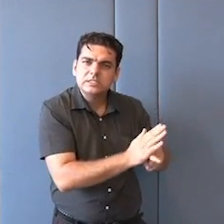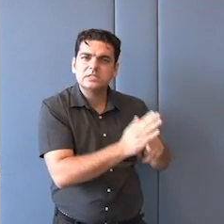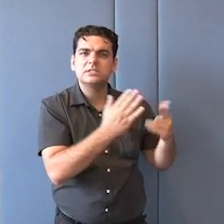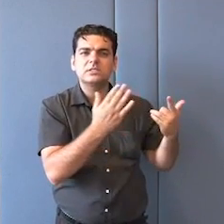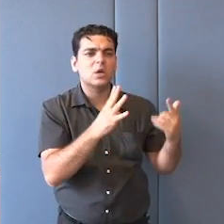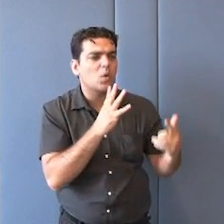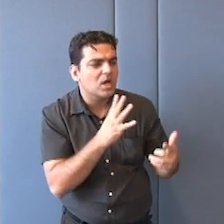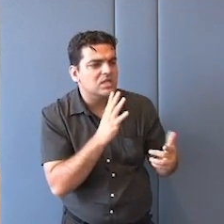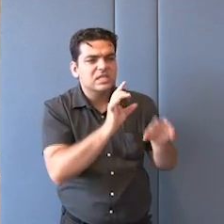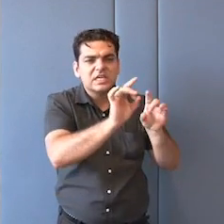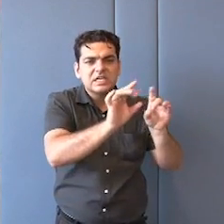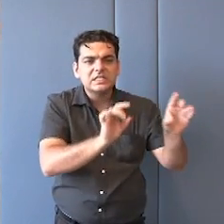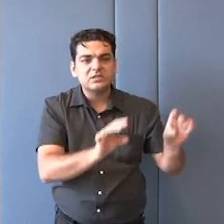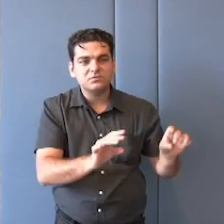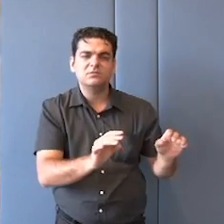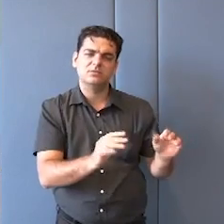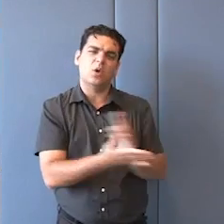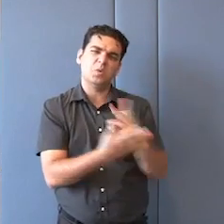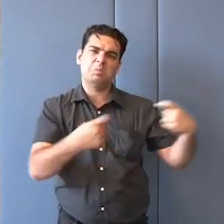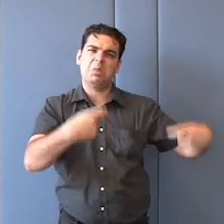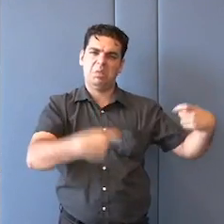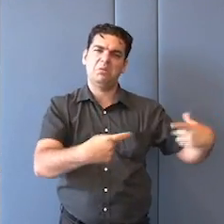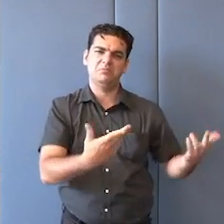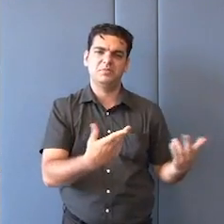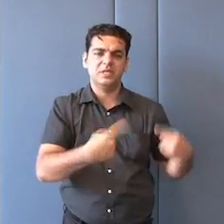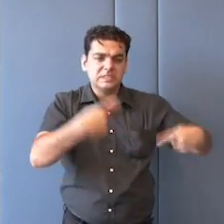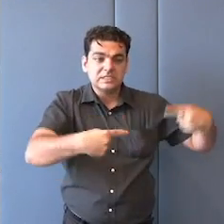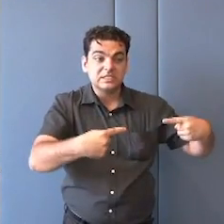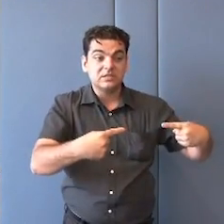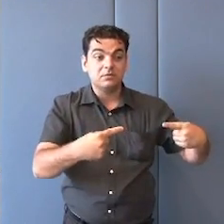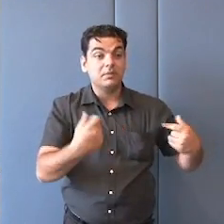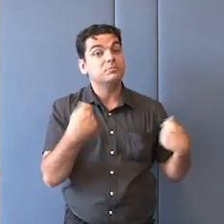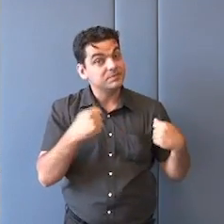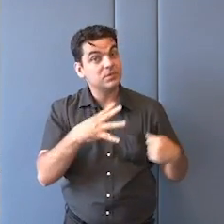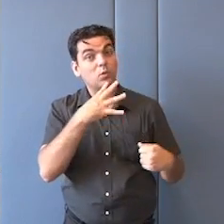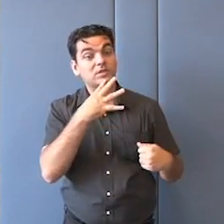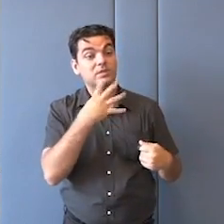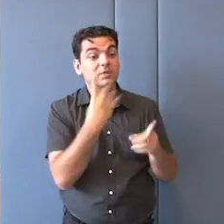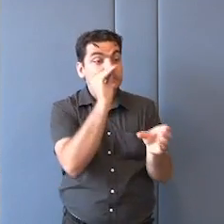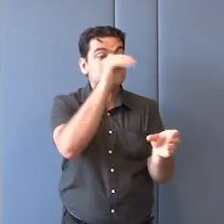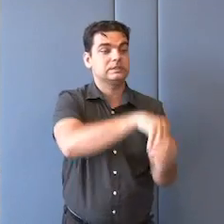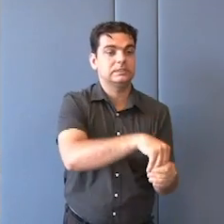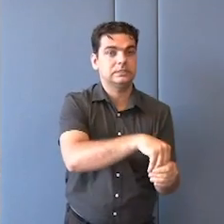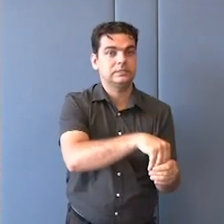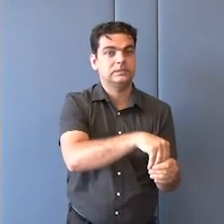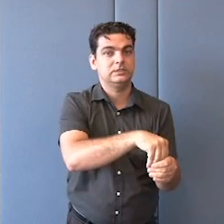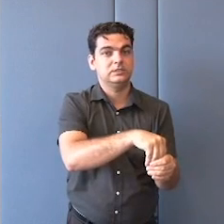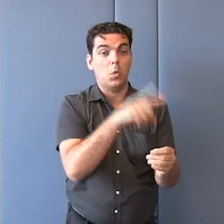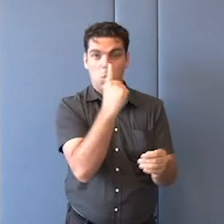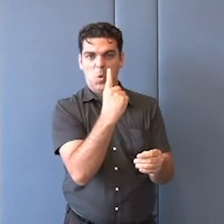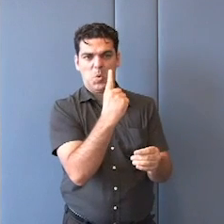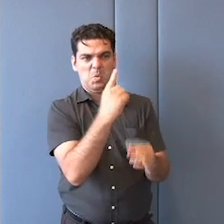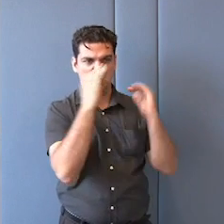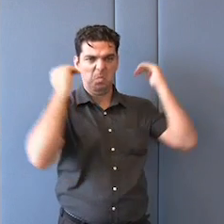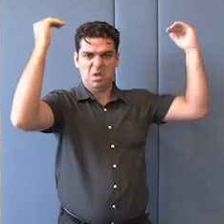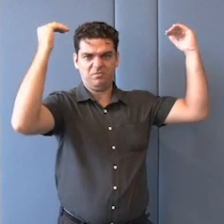riqueza e, às vezes, um conflito de mãos diferentes, mas existe um corpo, existe um corpo central. e isso é